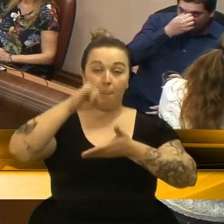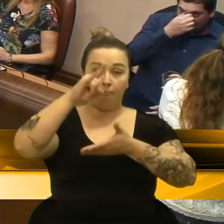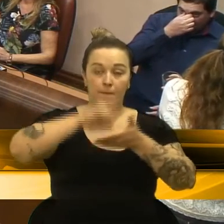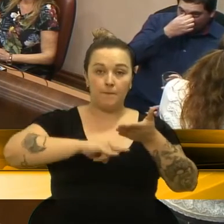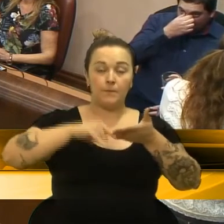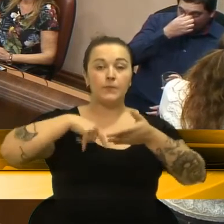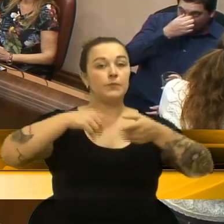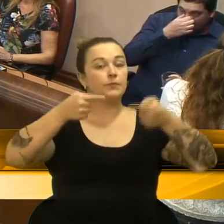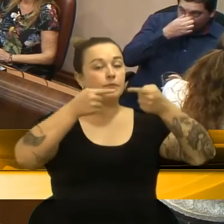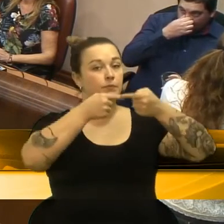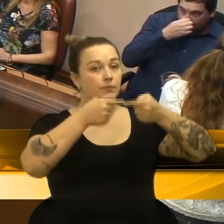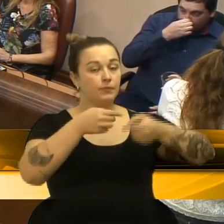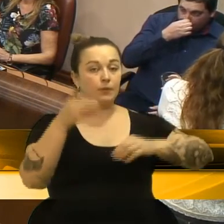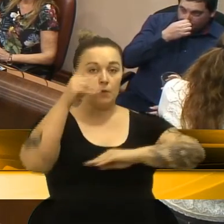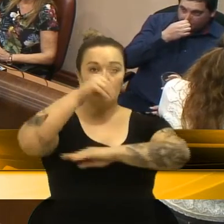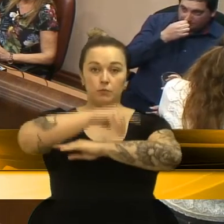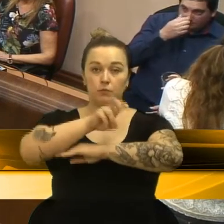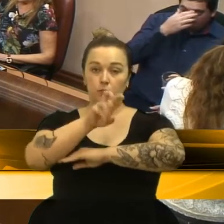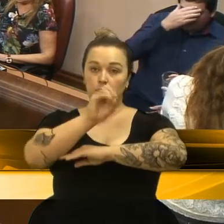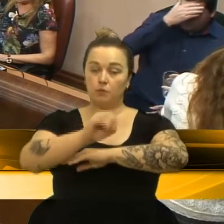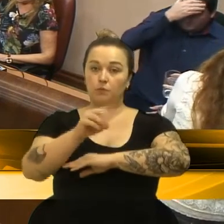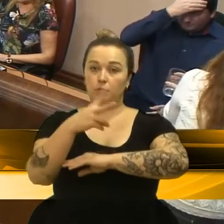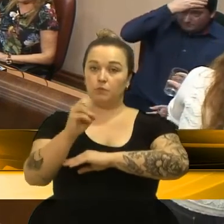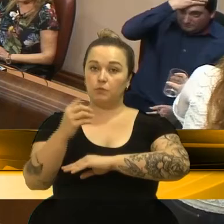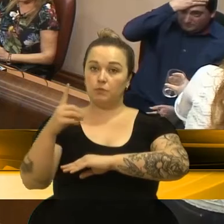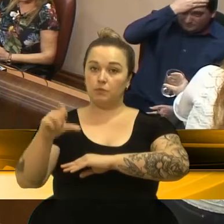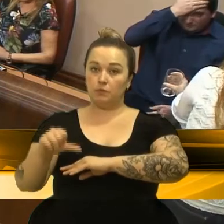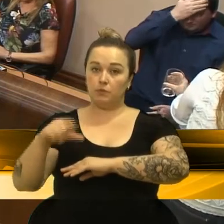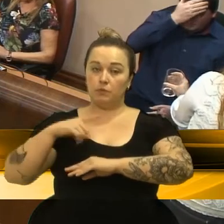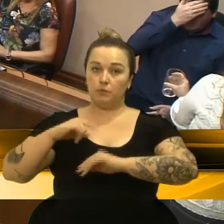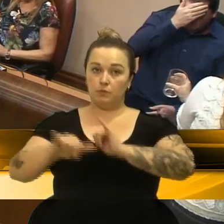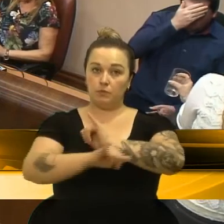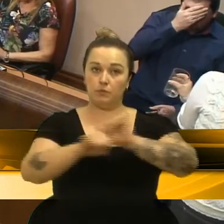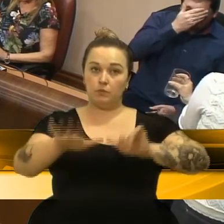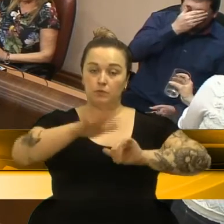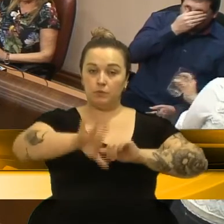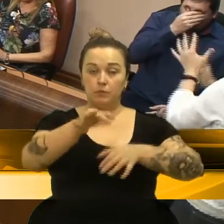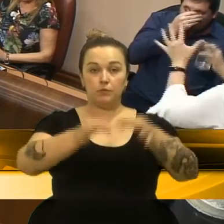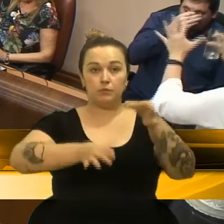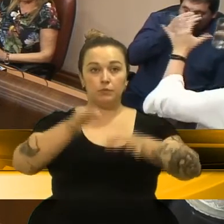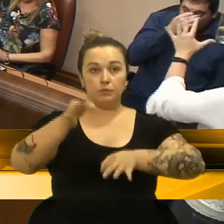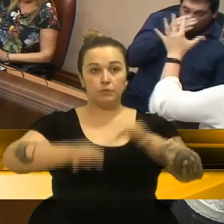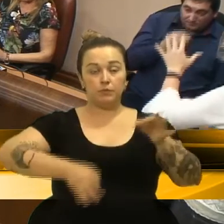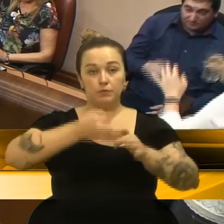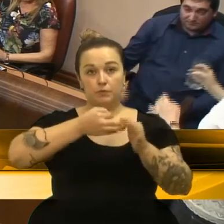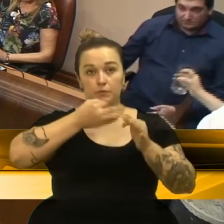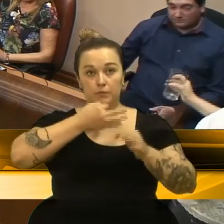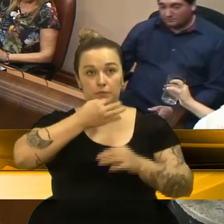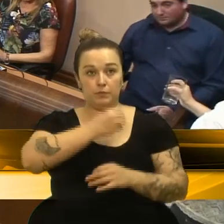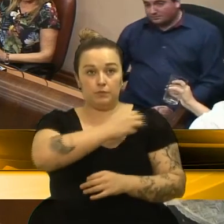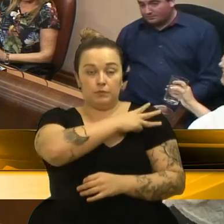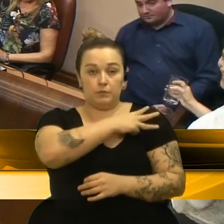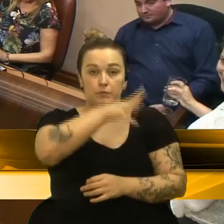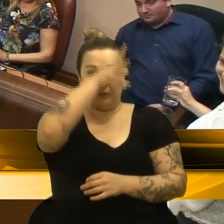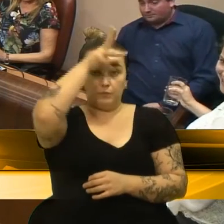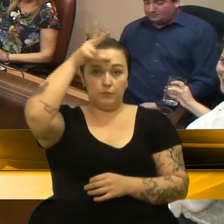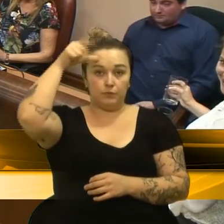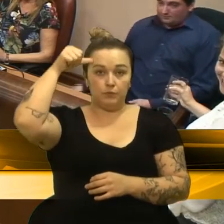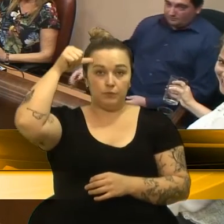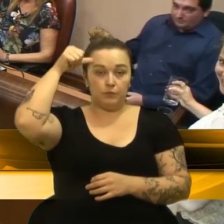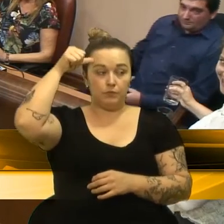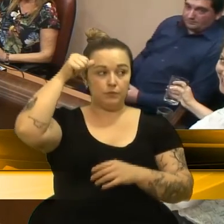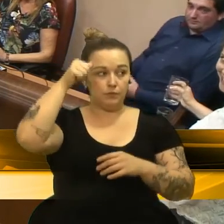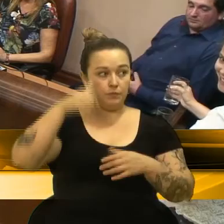ajustamento de conduta. dia 5 de outubro de 2018, às 20 horas, na Promotoria da Justiça de Caxias do Sul, Ministério Público do Estado do Rio Grande do Sul, por meio da 5ª